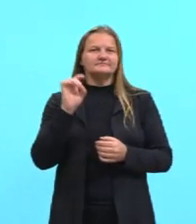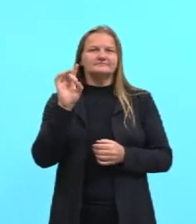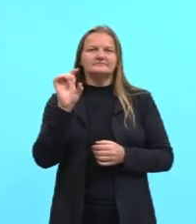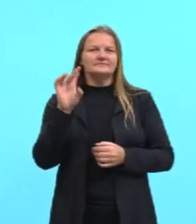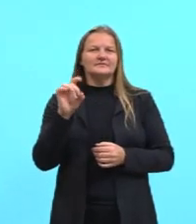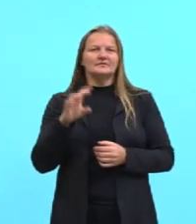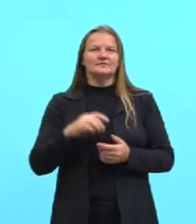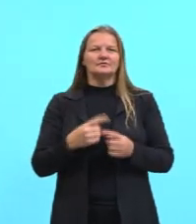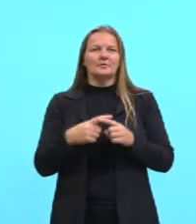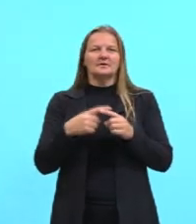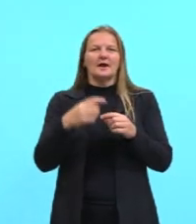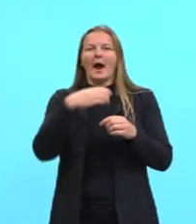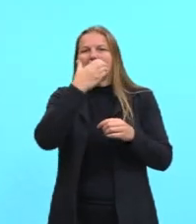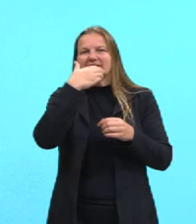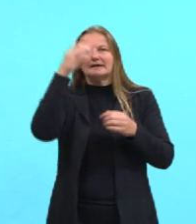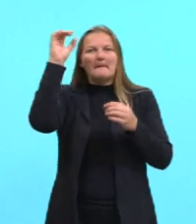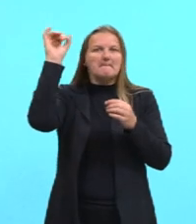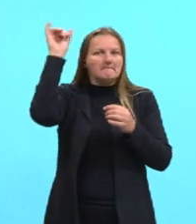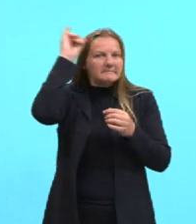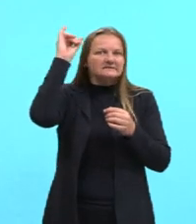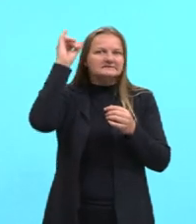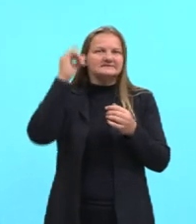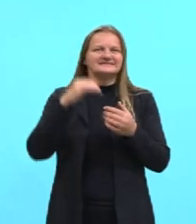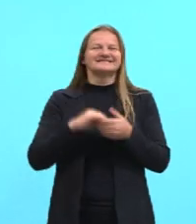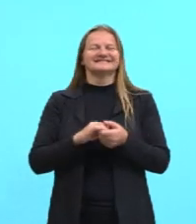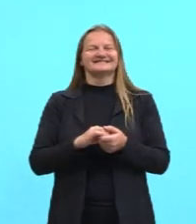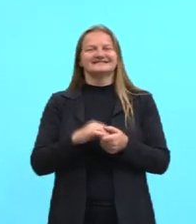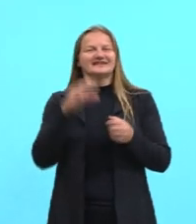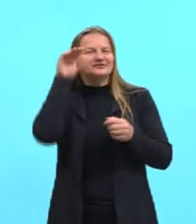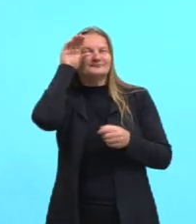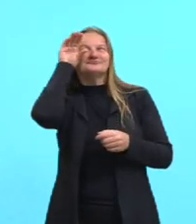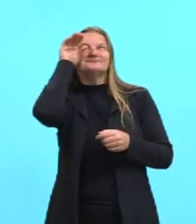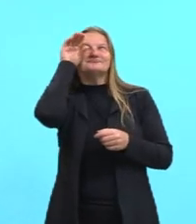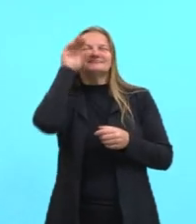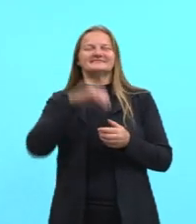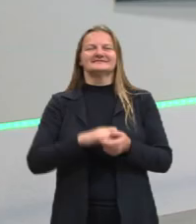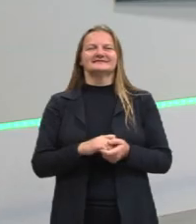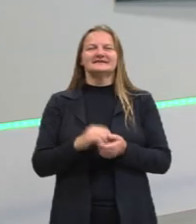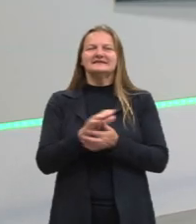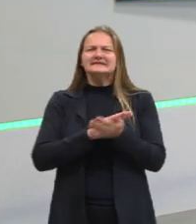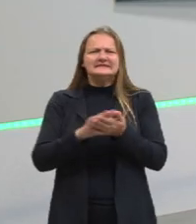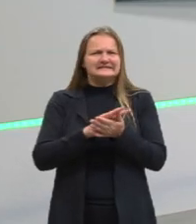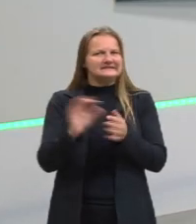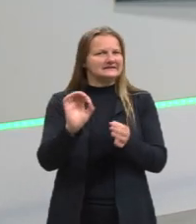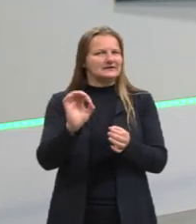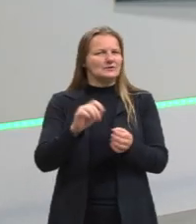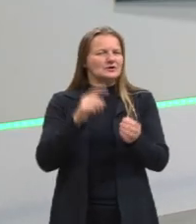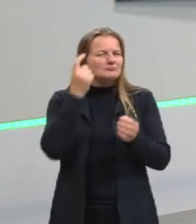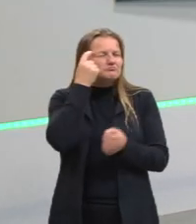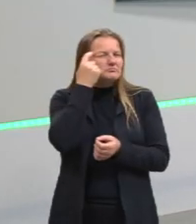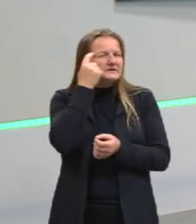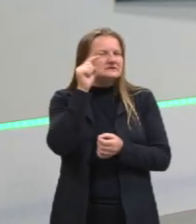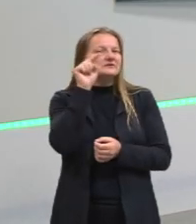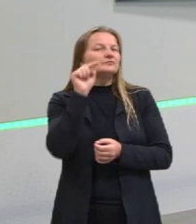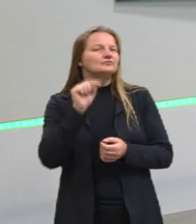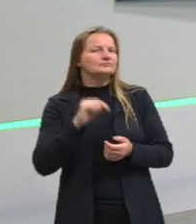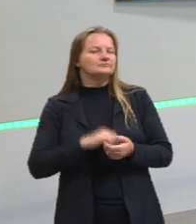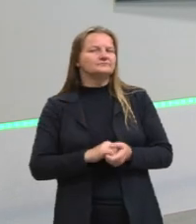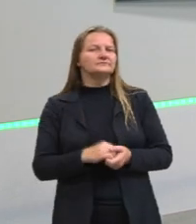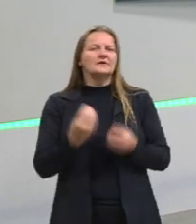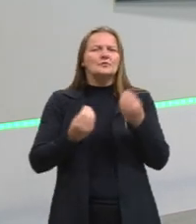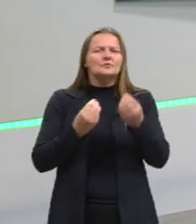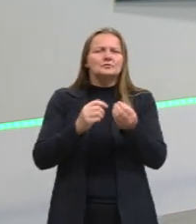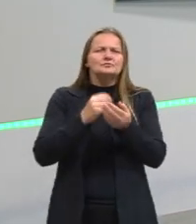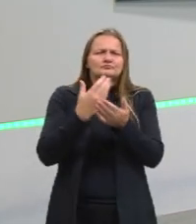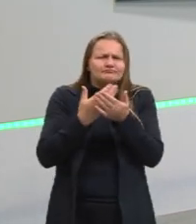né? Por cair uma maçã e o Newton estar observando. Não, o Newton, ele já estava pensando sobre isso, né? E começou,